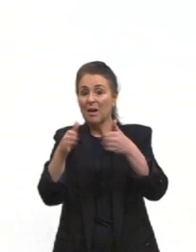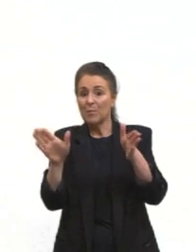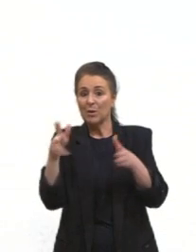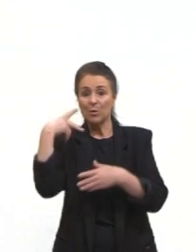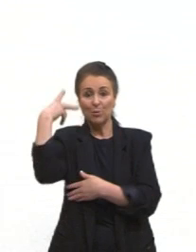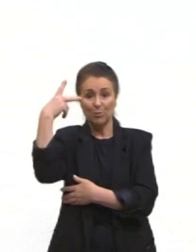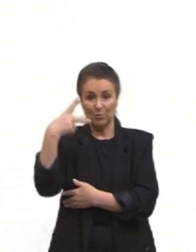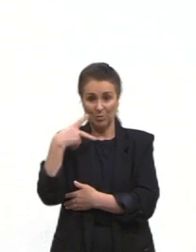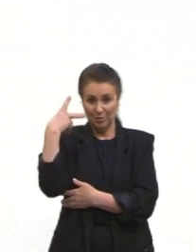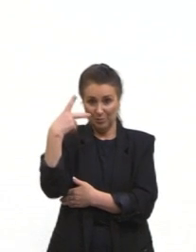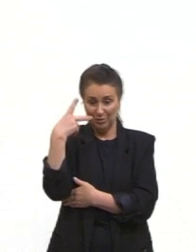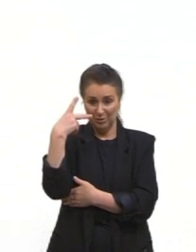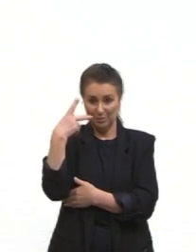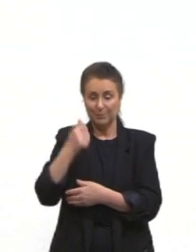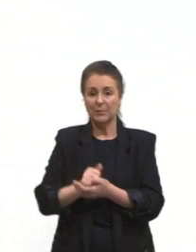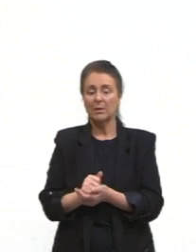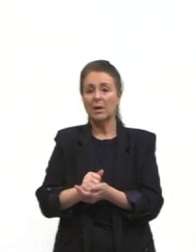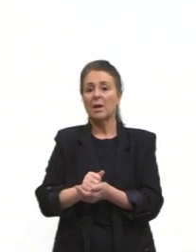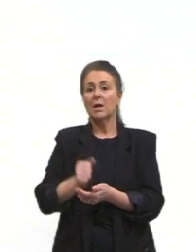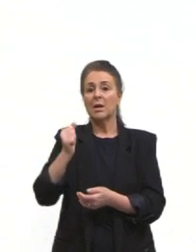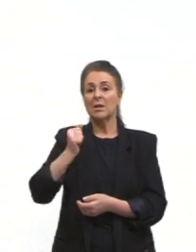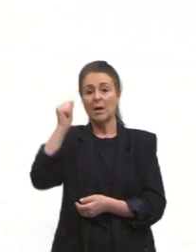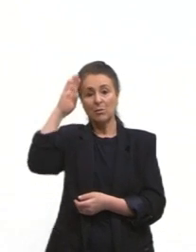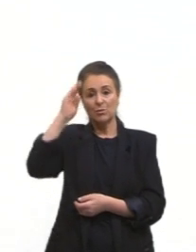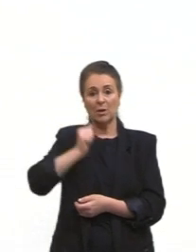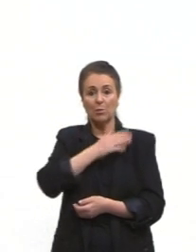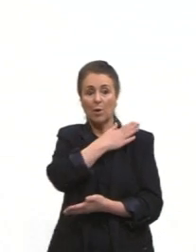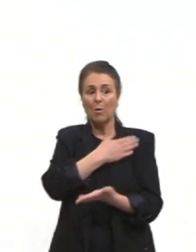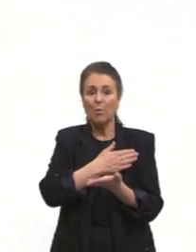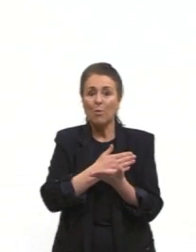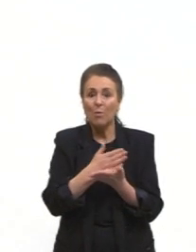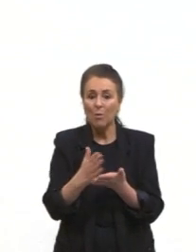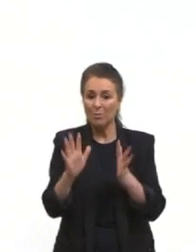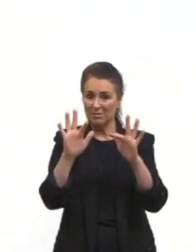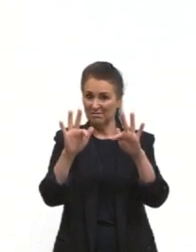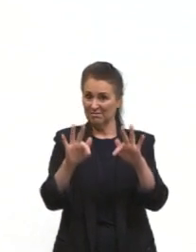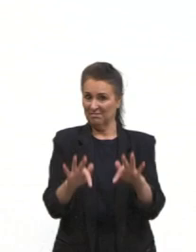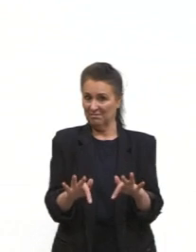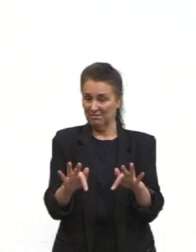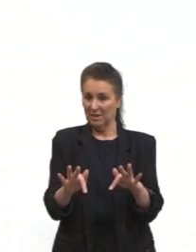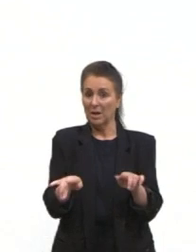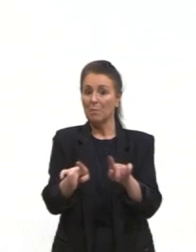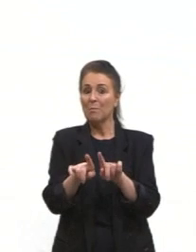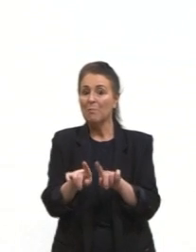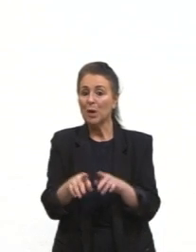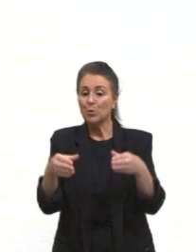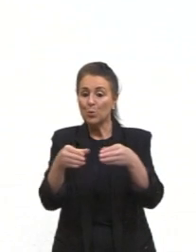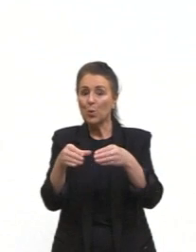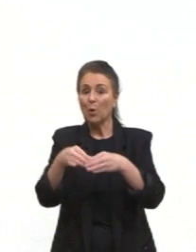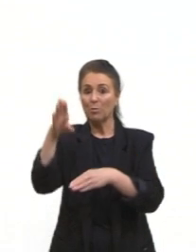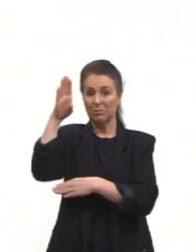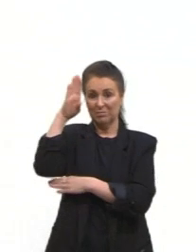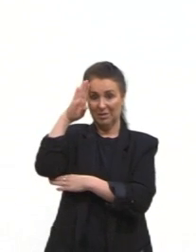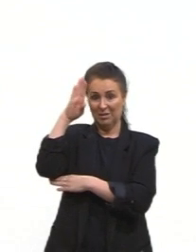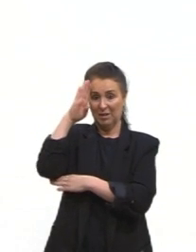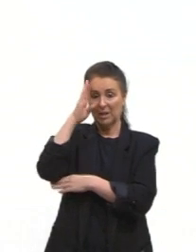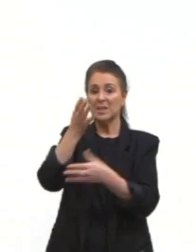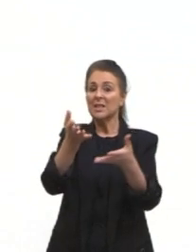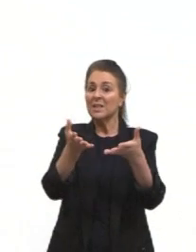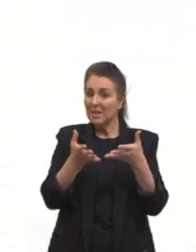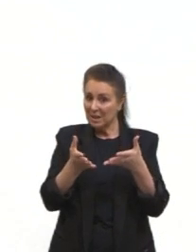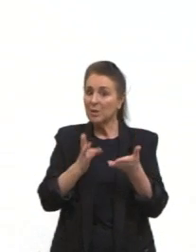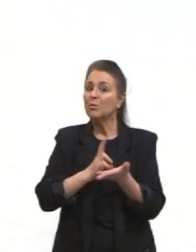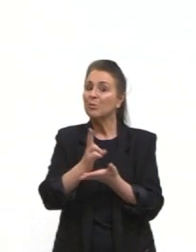a ditadura começava a chegar ao seu fim, mas os militares ainda buscavam formas de manter o seu